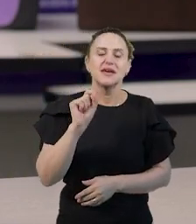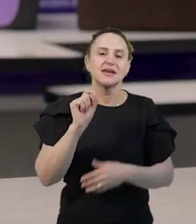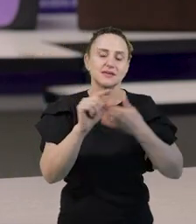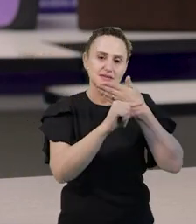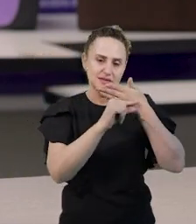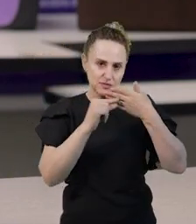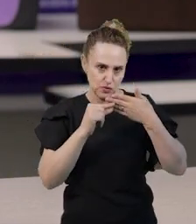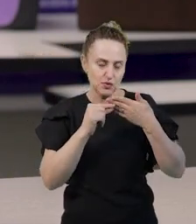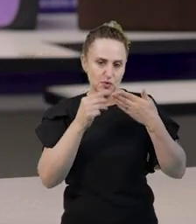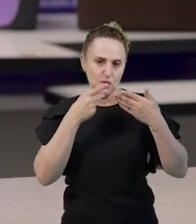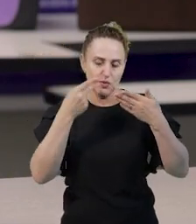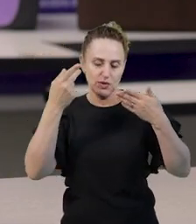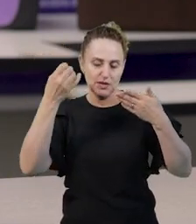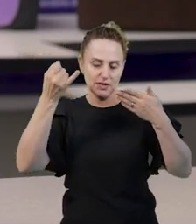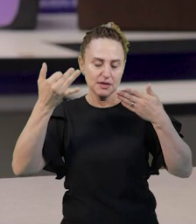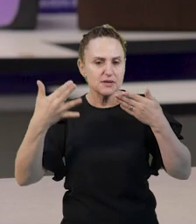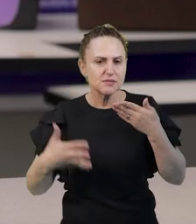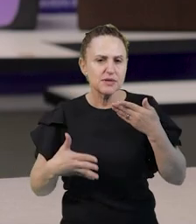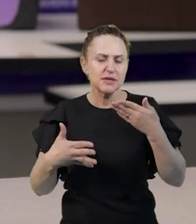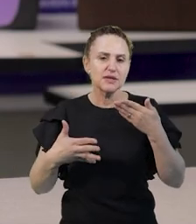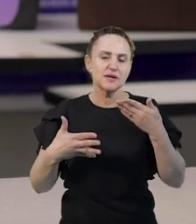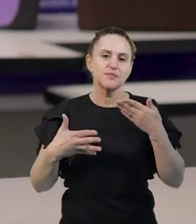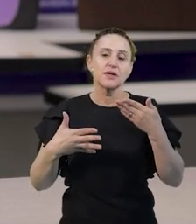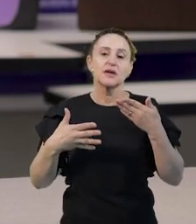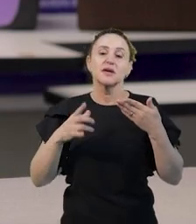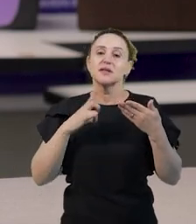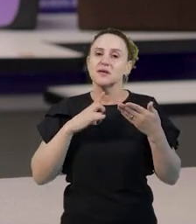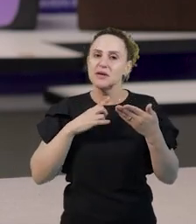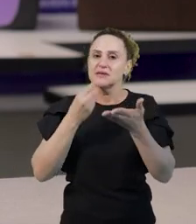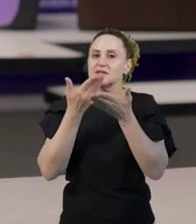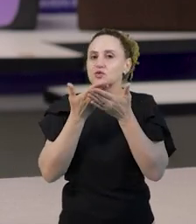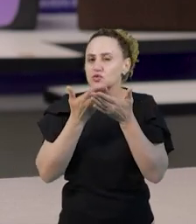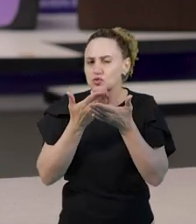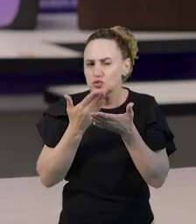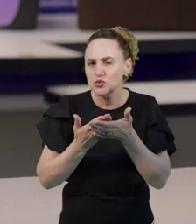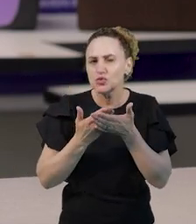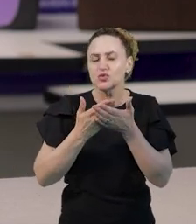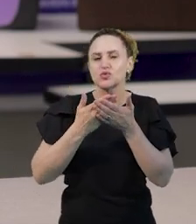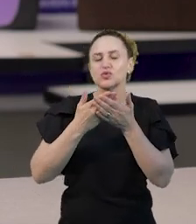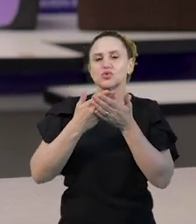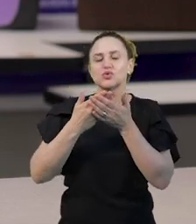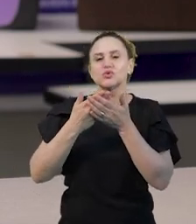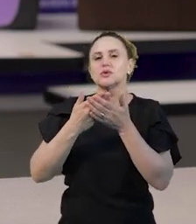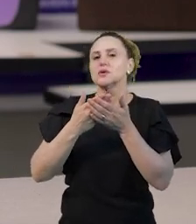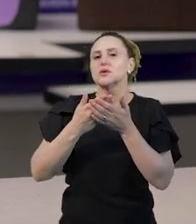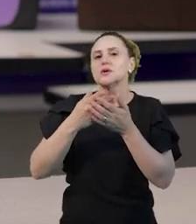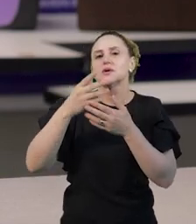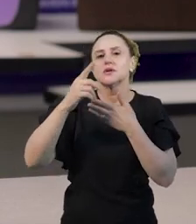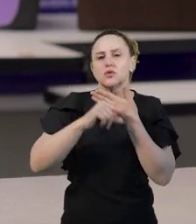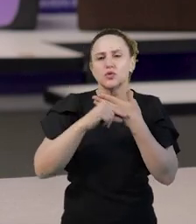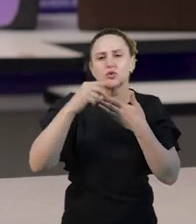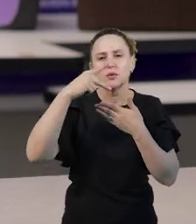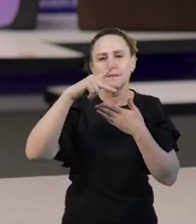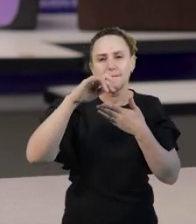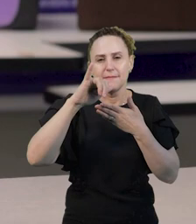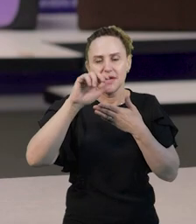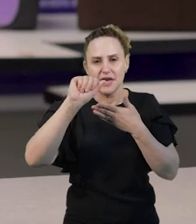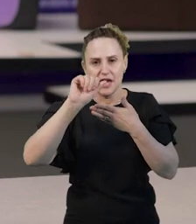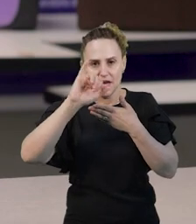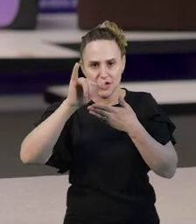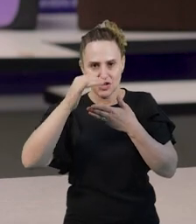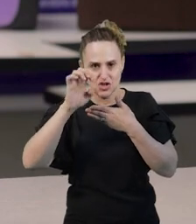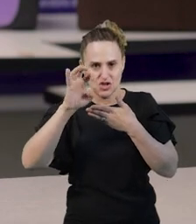Emília Ferreiro estão nos estudos de Piaget e também da linguística contemporânea. Nesse sentido, se entende o